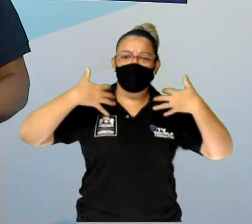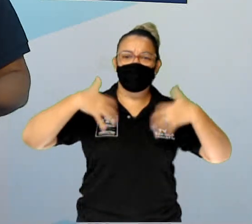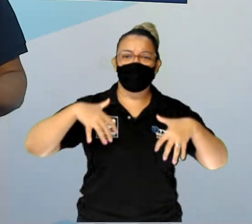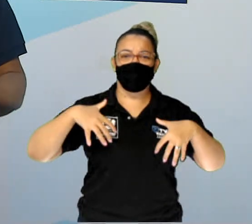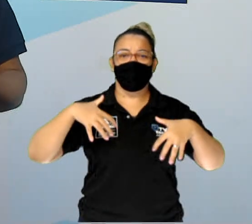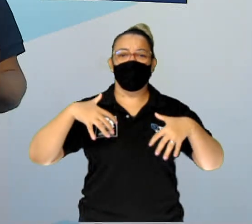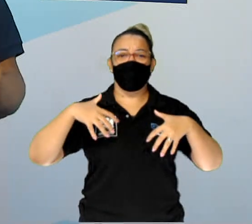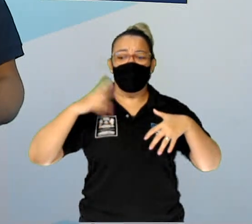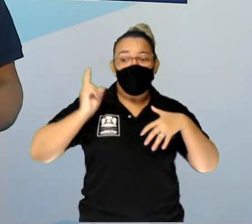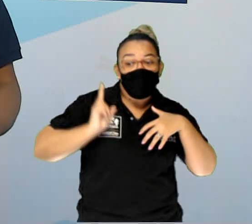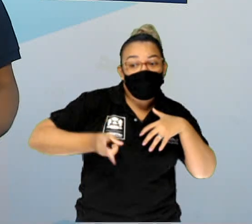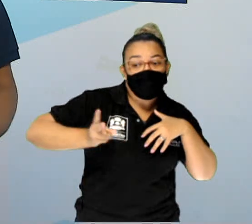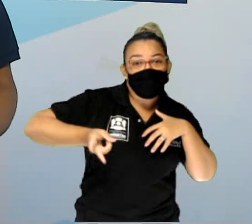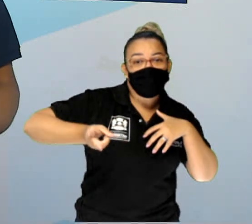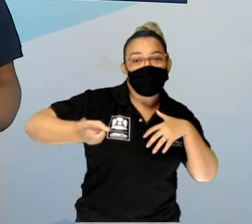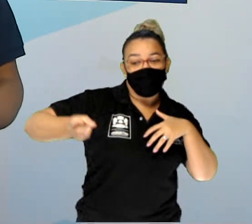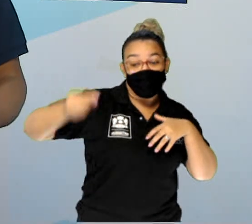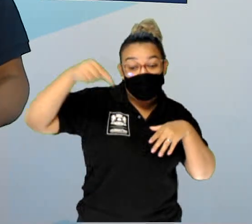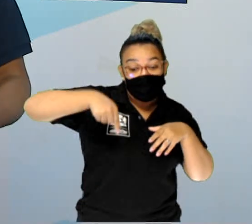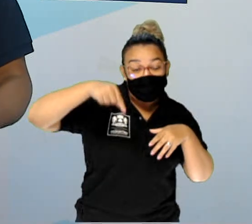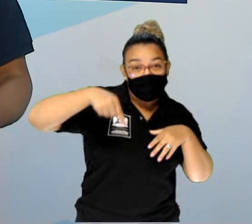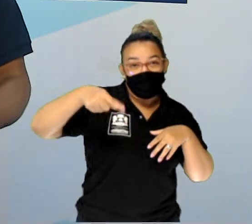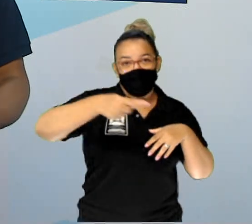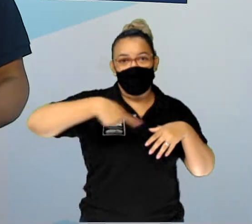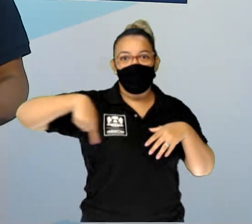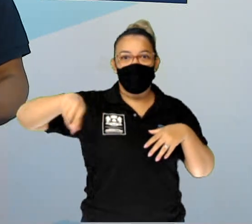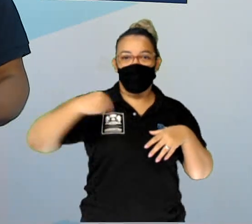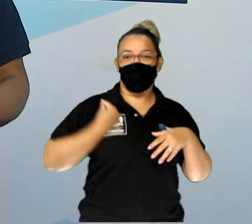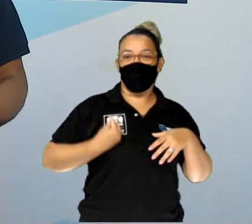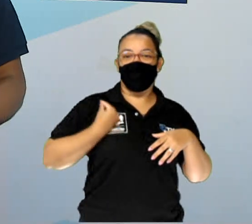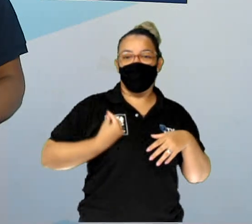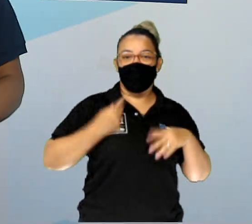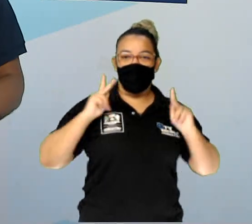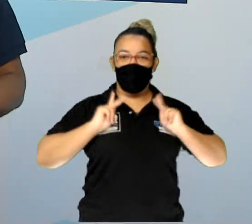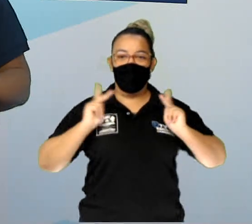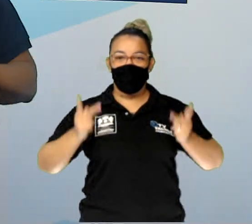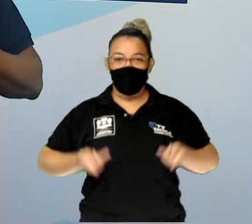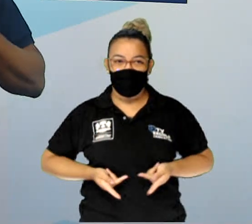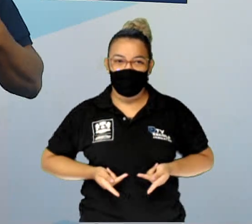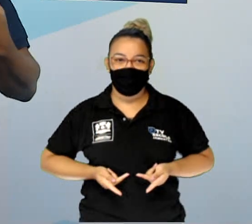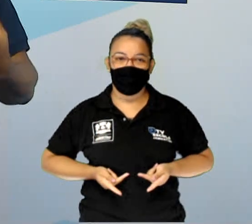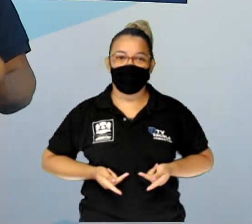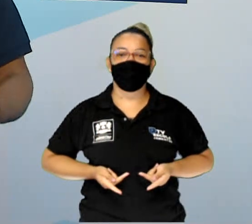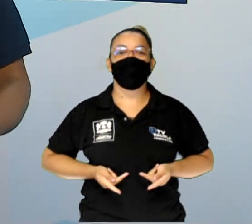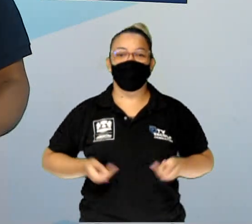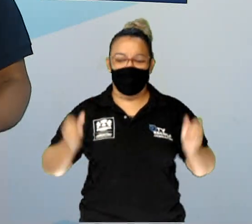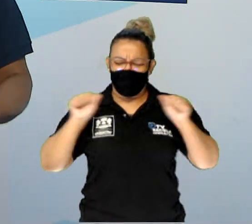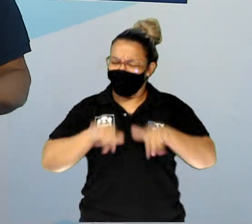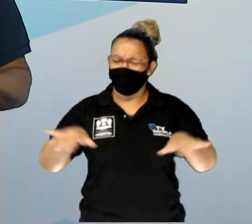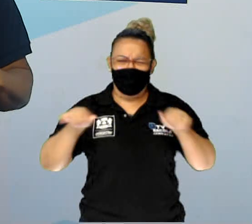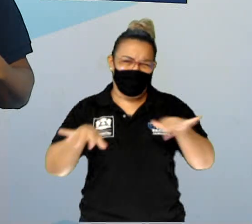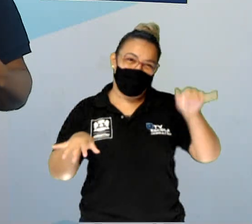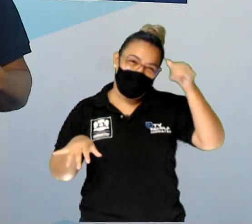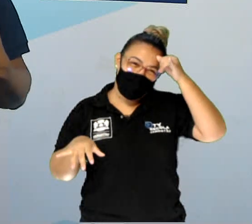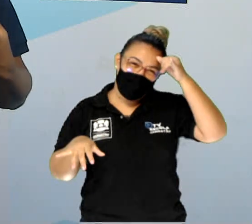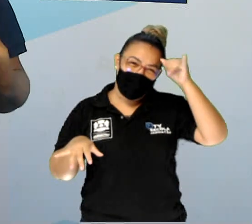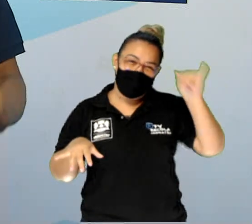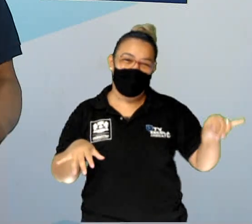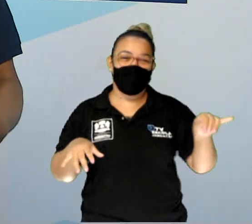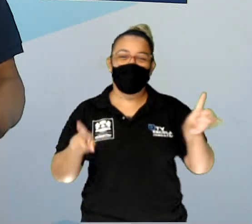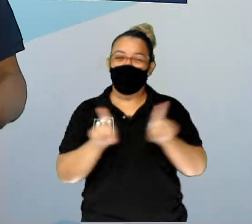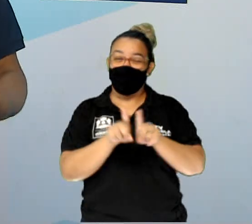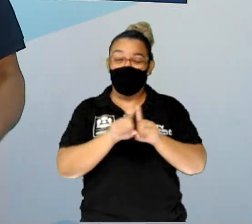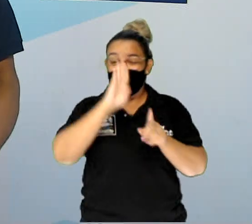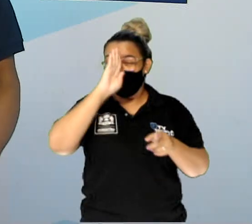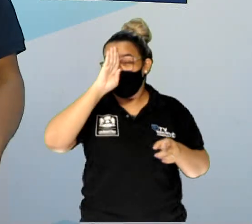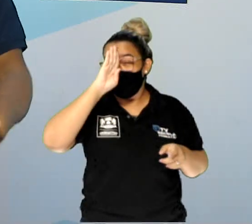eles permaneçam entre nós. não haver o uso excessivo, a má distribuição e, principalmente,